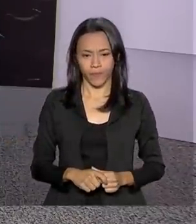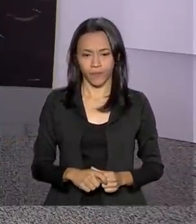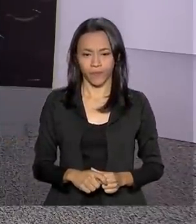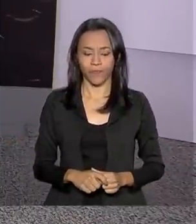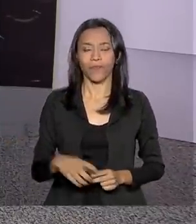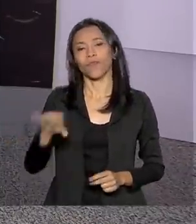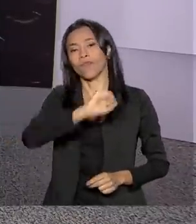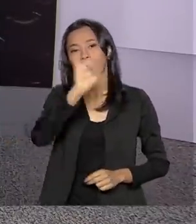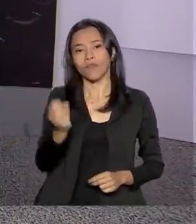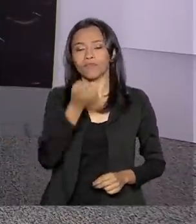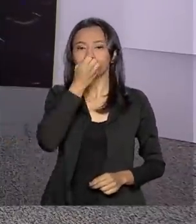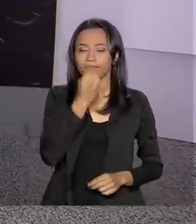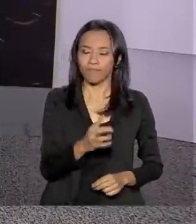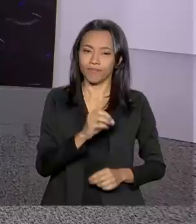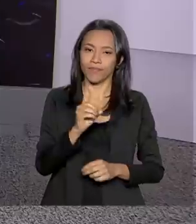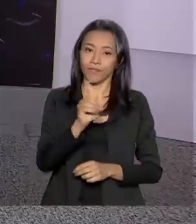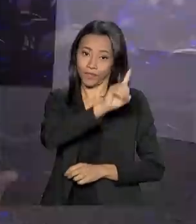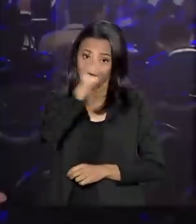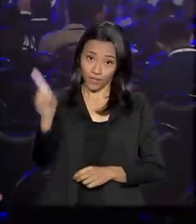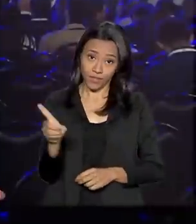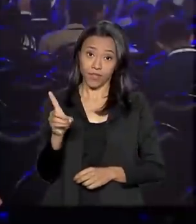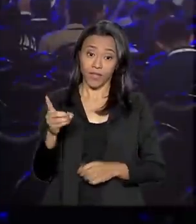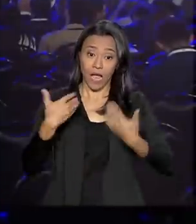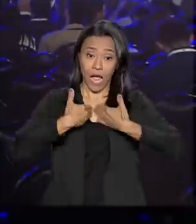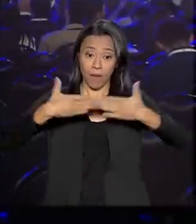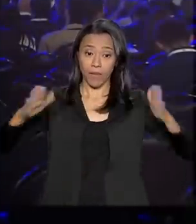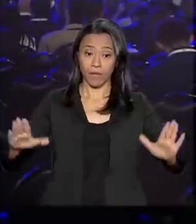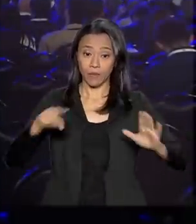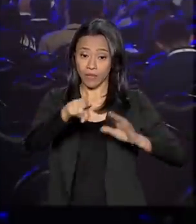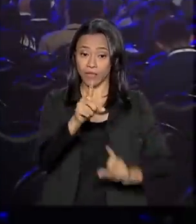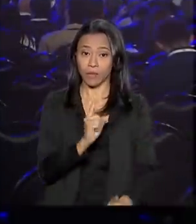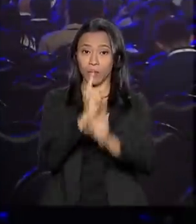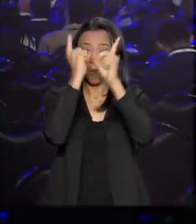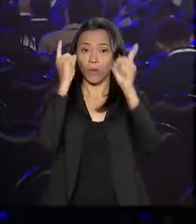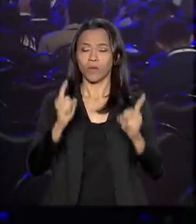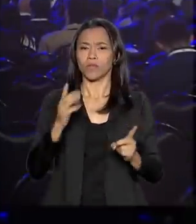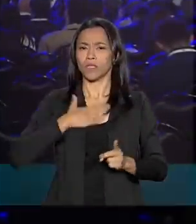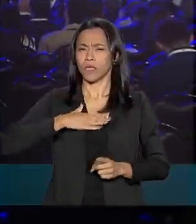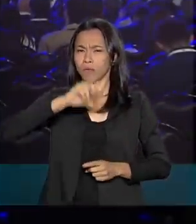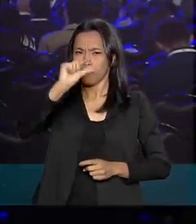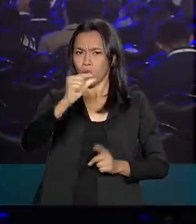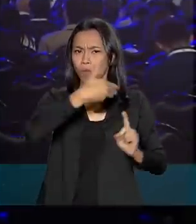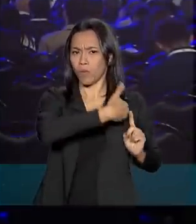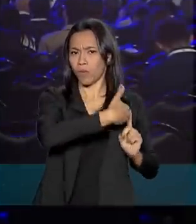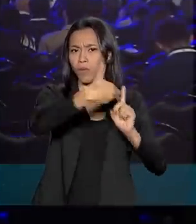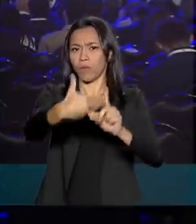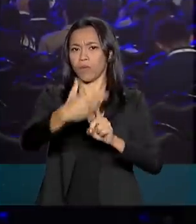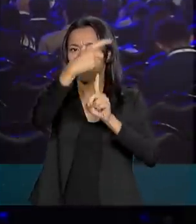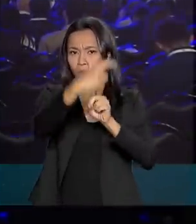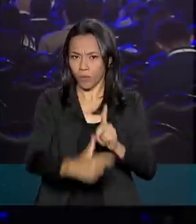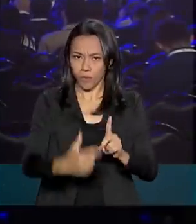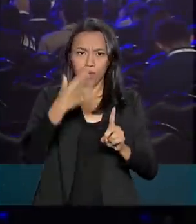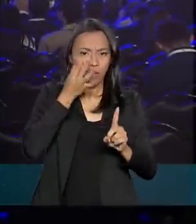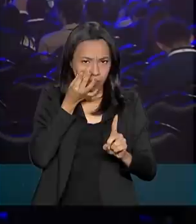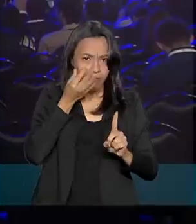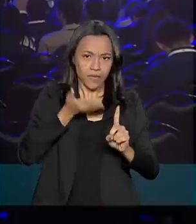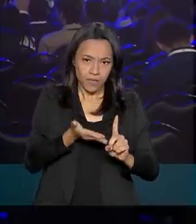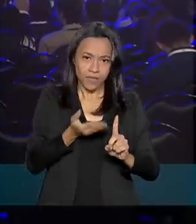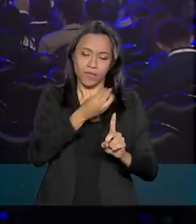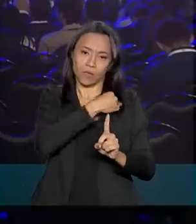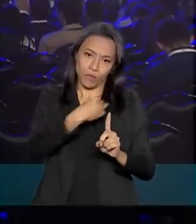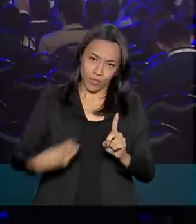Oi, Carla, bom dia. A abertura do evento começa daqui a pouquinho com a presença do ministro de Minas e Energia, o Bento